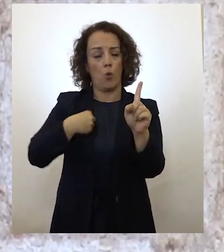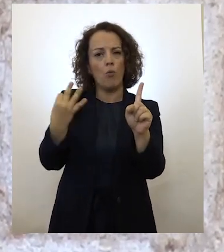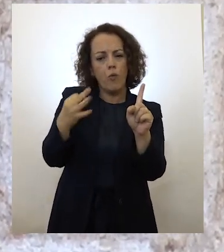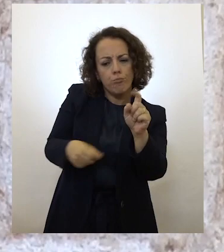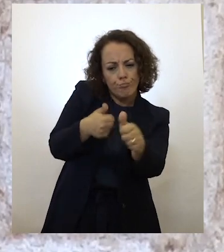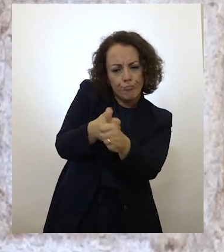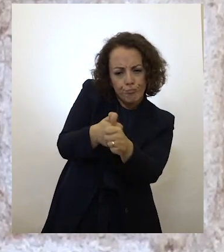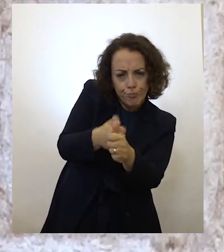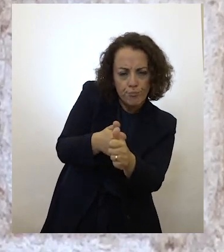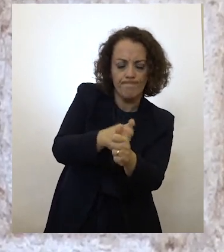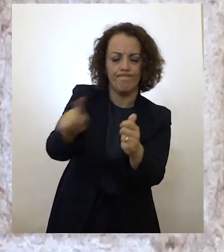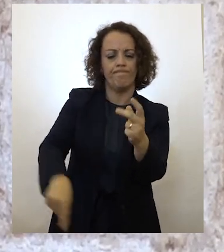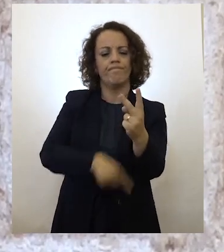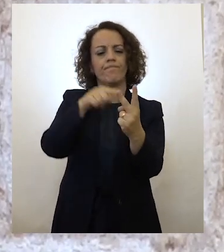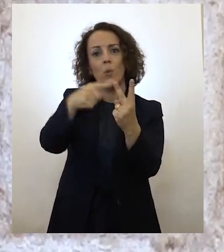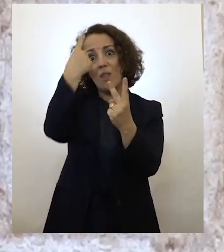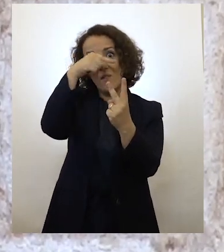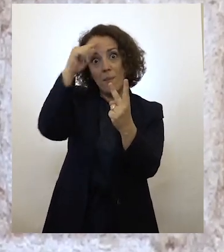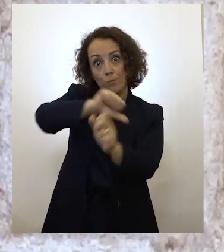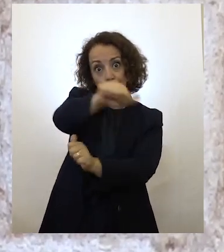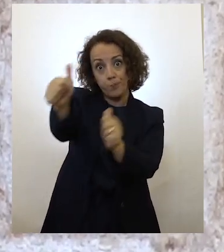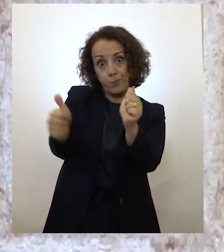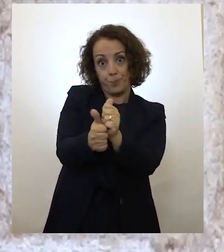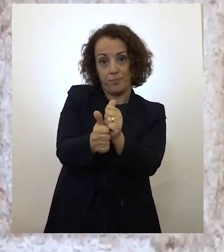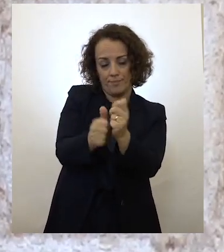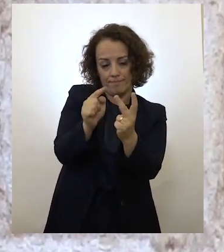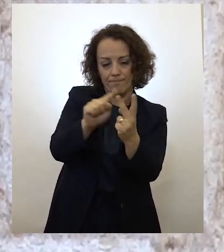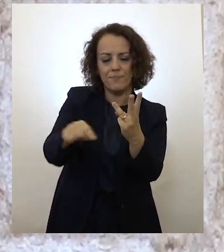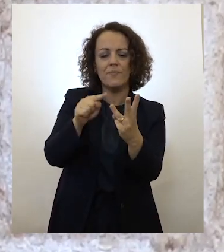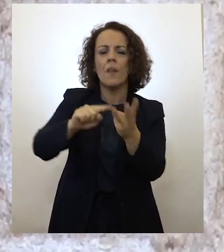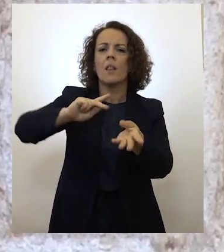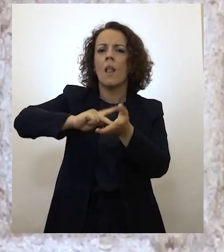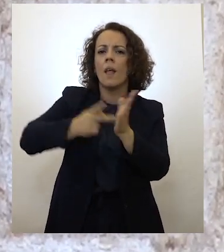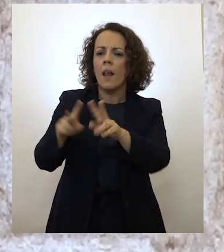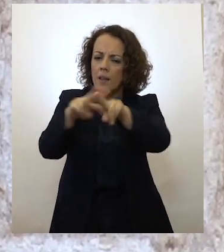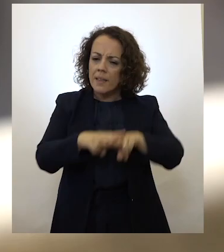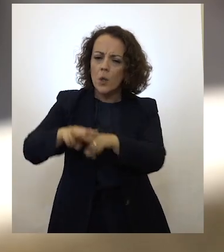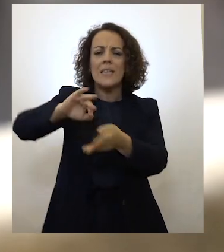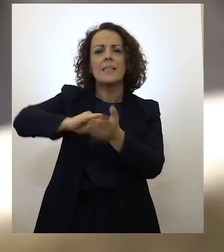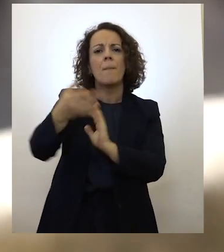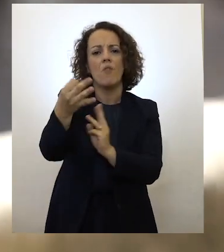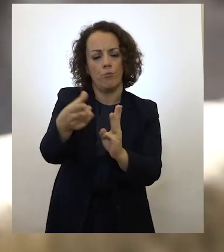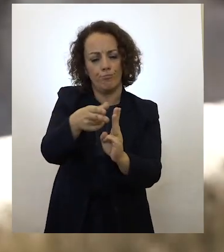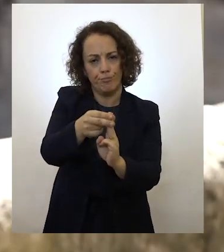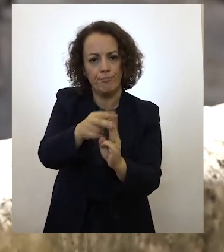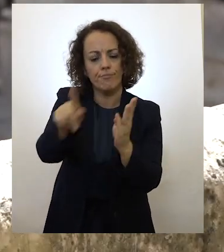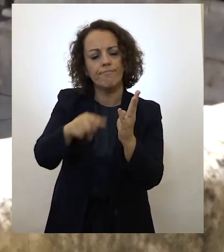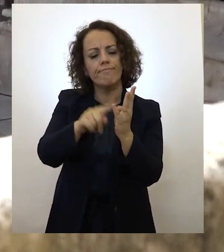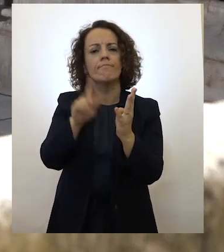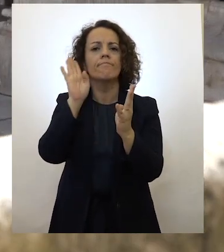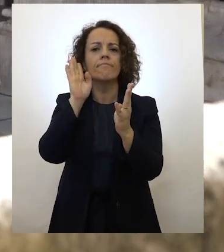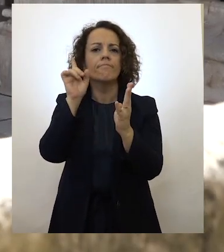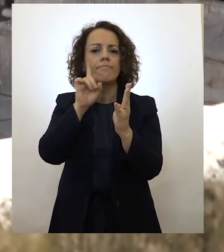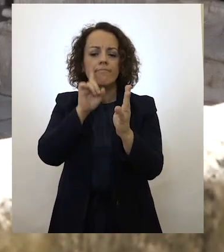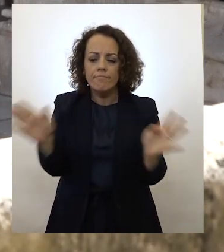acompanhou. O enfermeiro que cuidou. A técnica de diagnóstico que examinou. A assistente